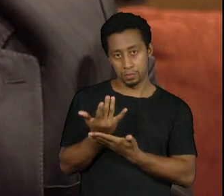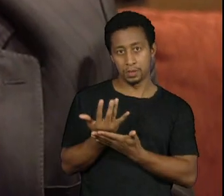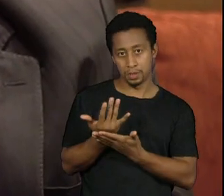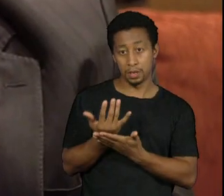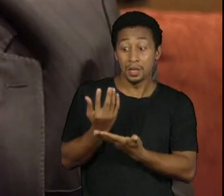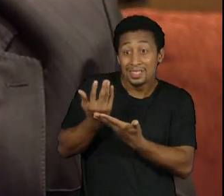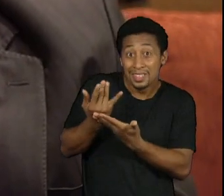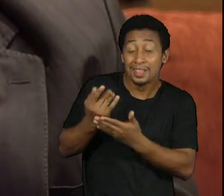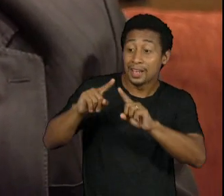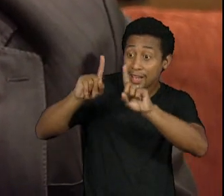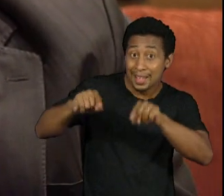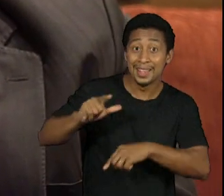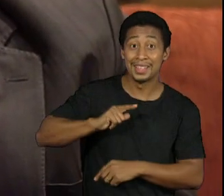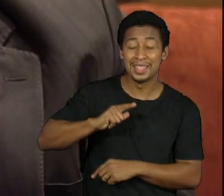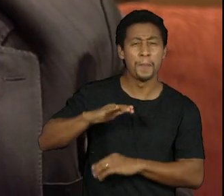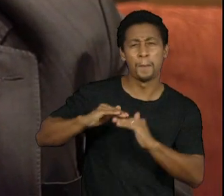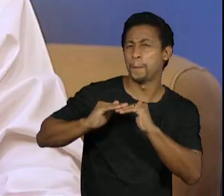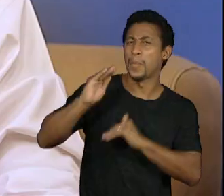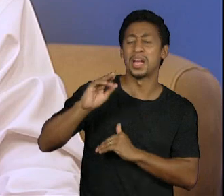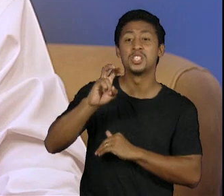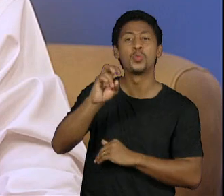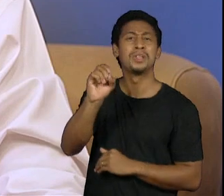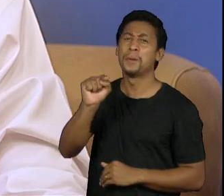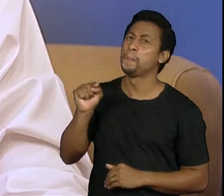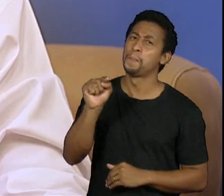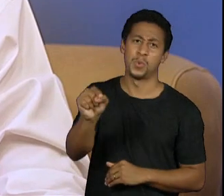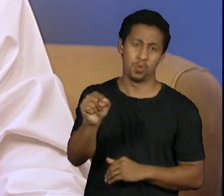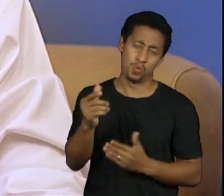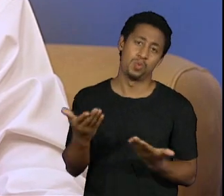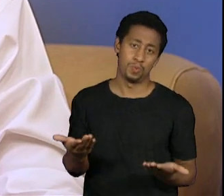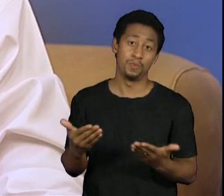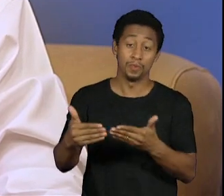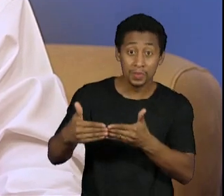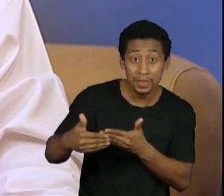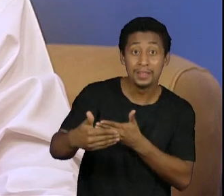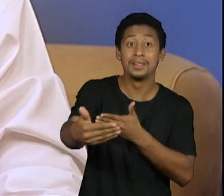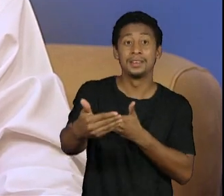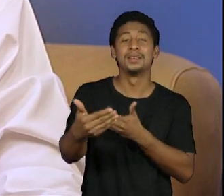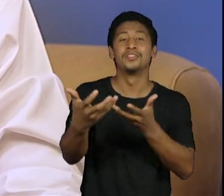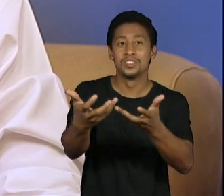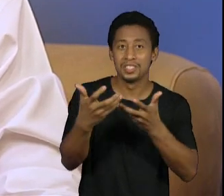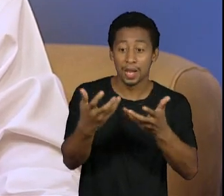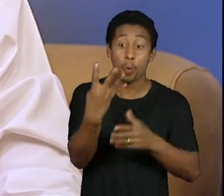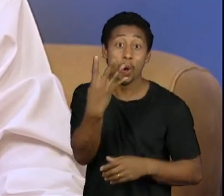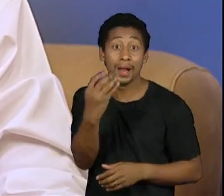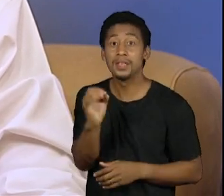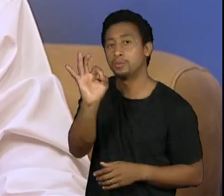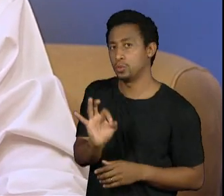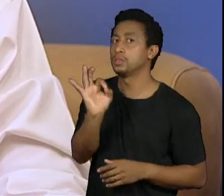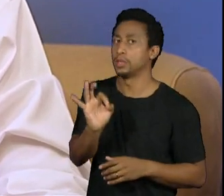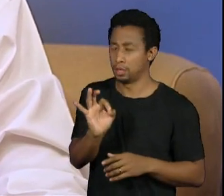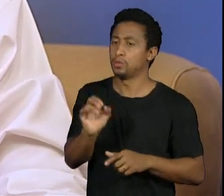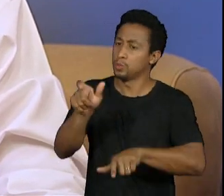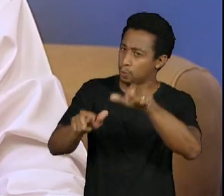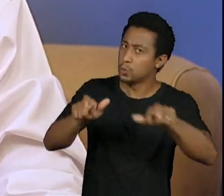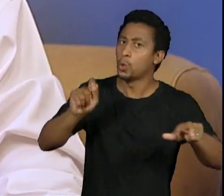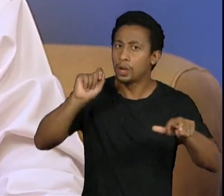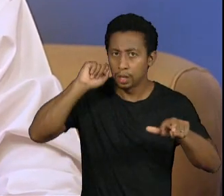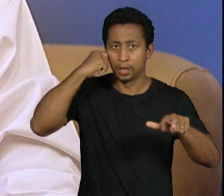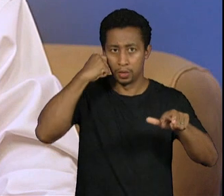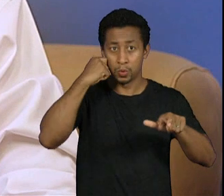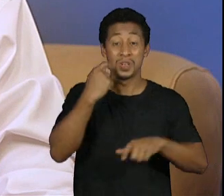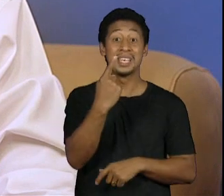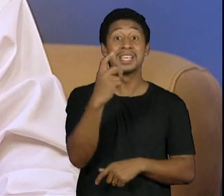e em 2025 iremos a 40% dos quais 15% da liderança dessa